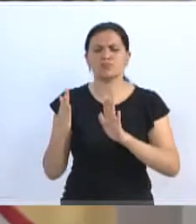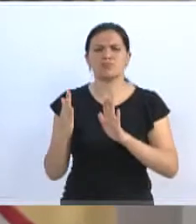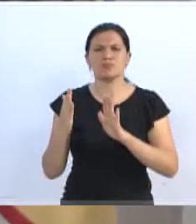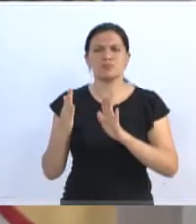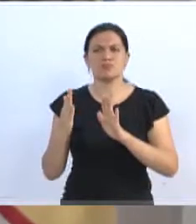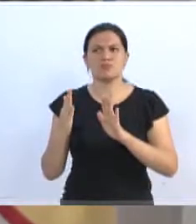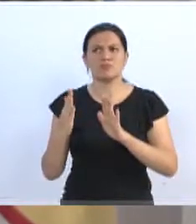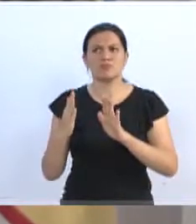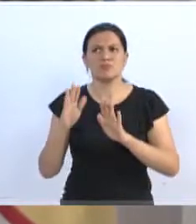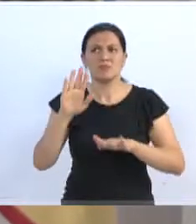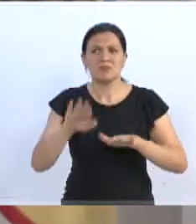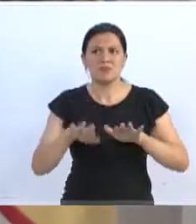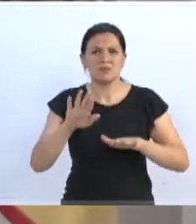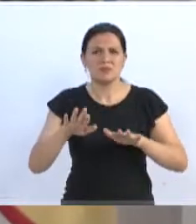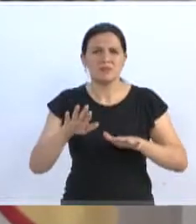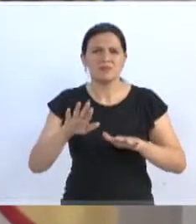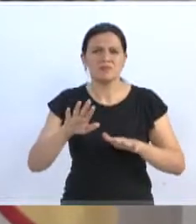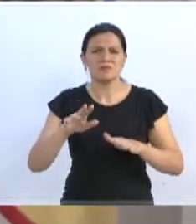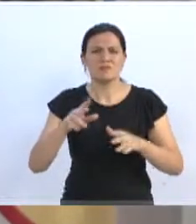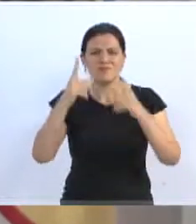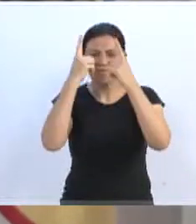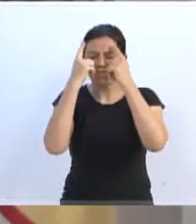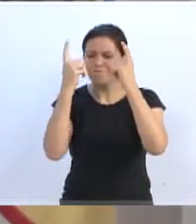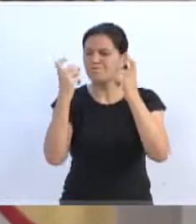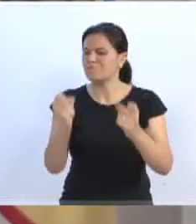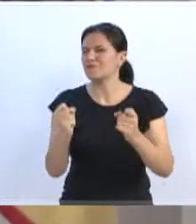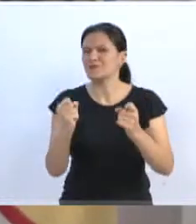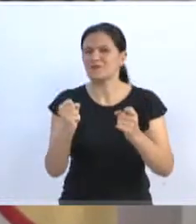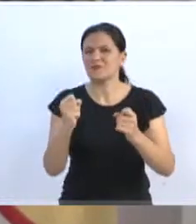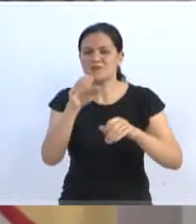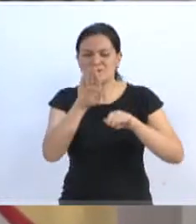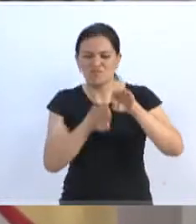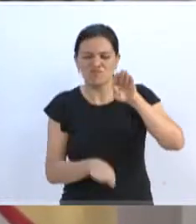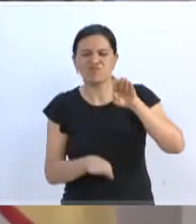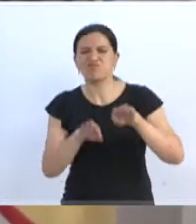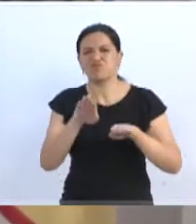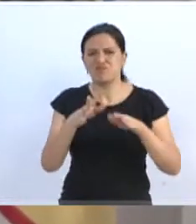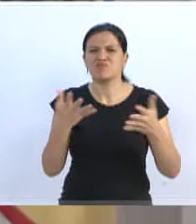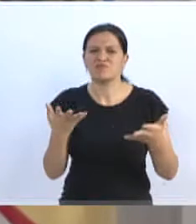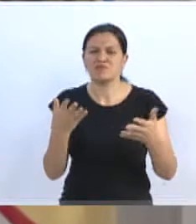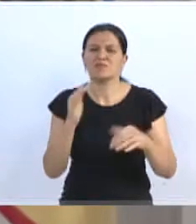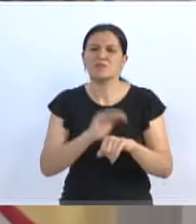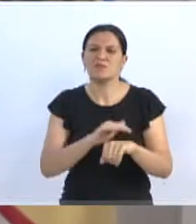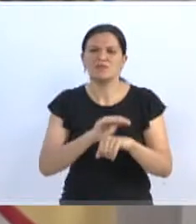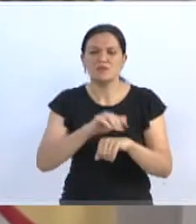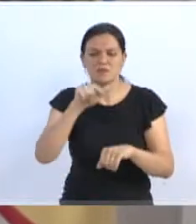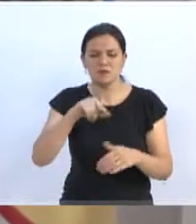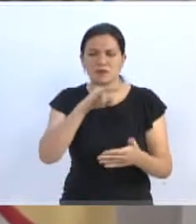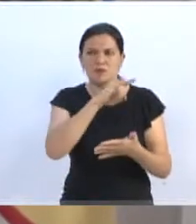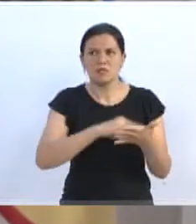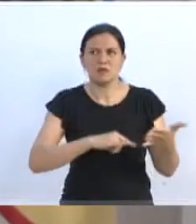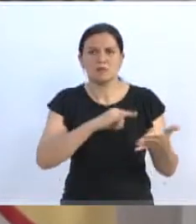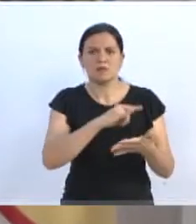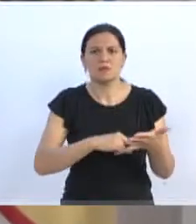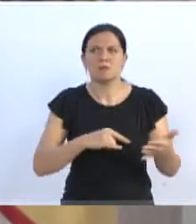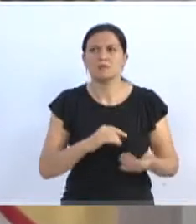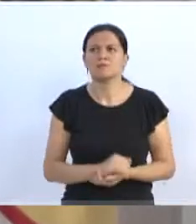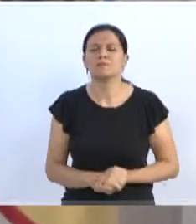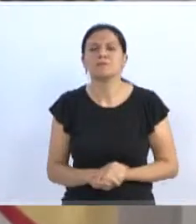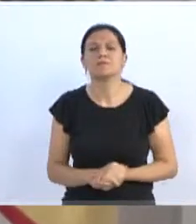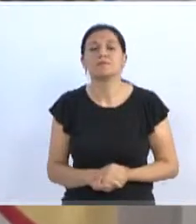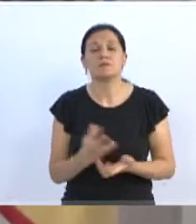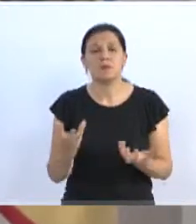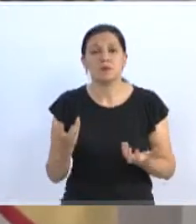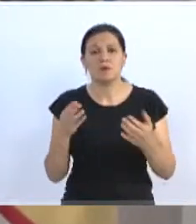universo, muitas vezes, de injusto, violento e desigual. Então, fizemos aqui os nossos encaminhamentos. Eu quero também,